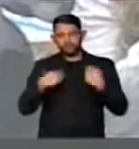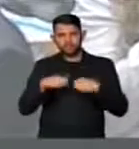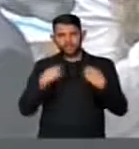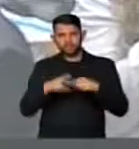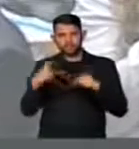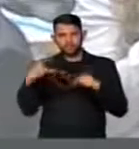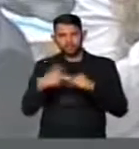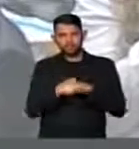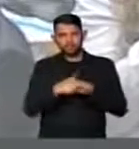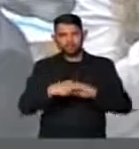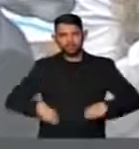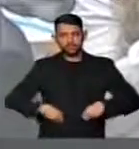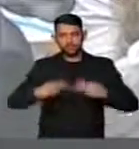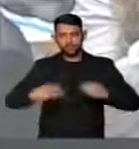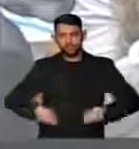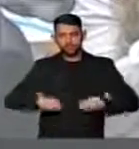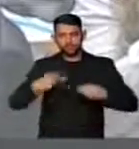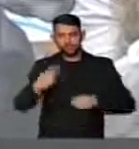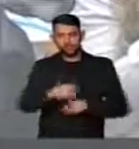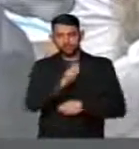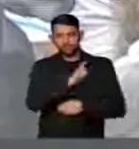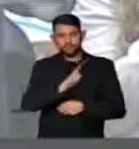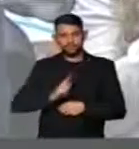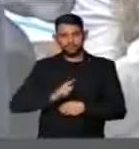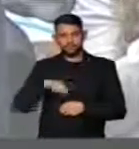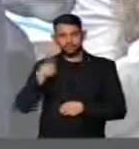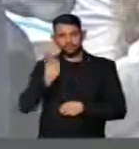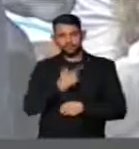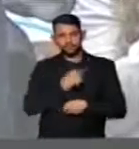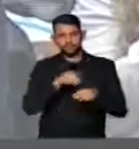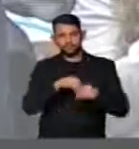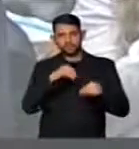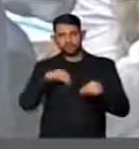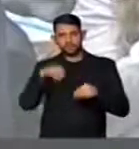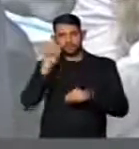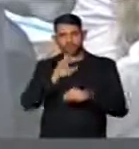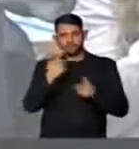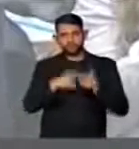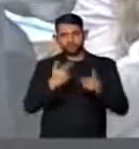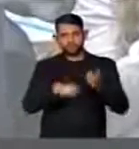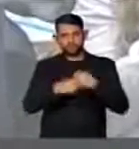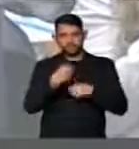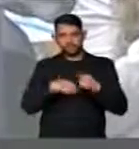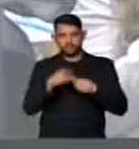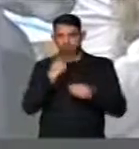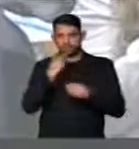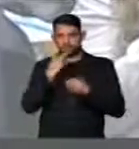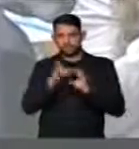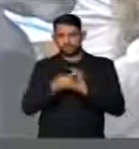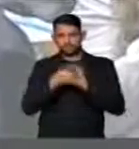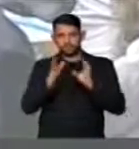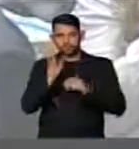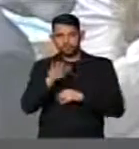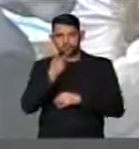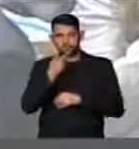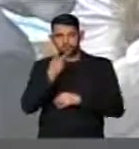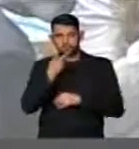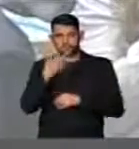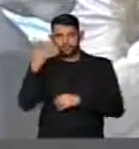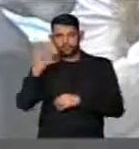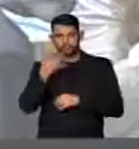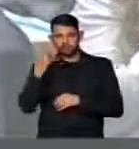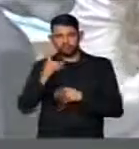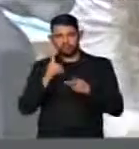precisamos cortar de gastos deste governo para nós retirarmos o Brasil da crise. Eu me disponho, e já disse isso, da